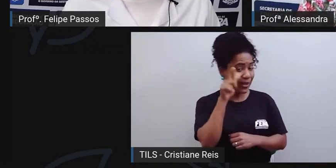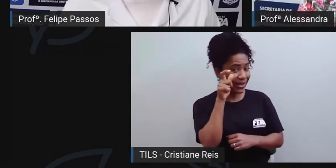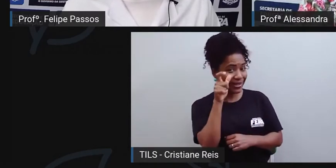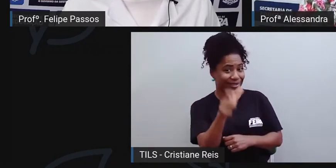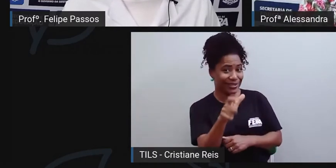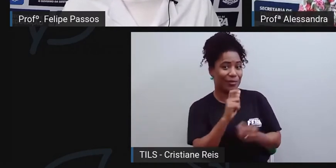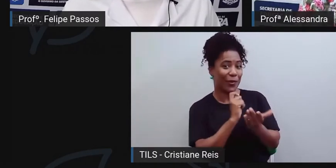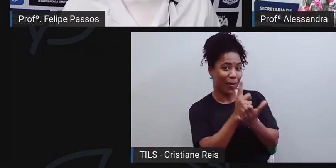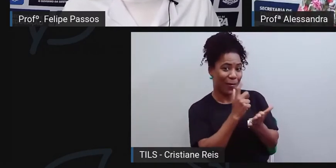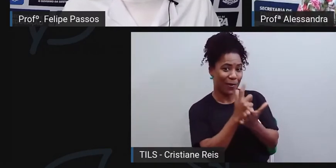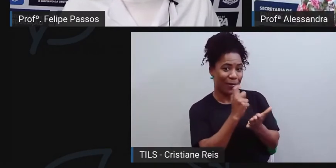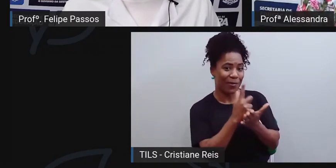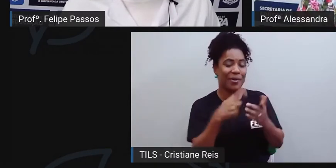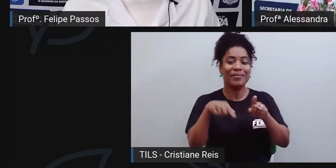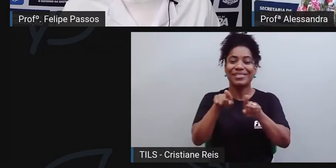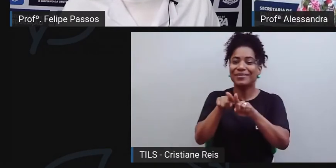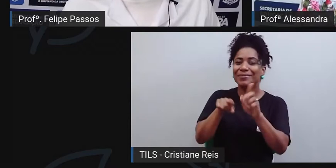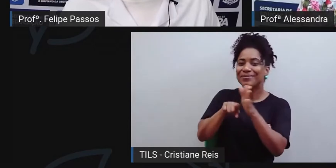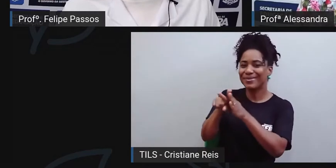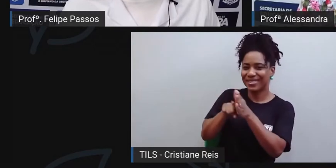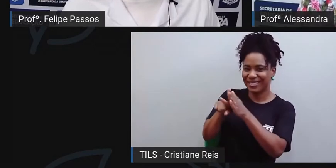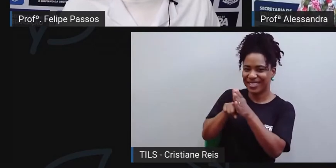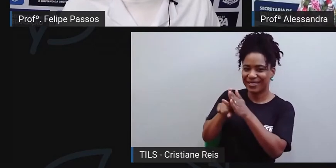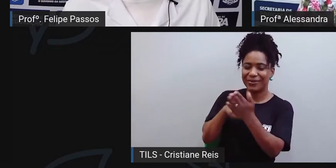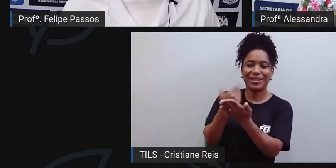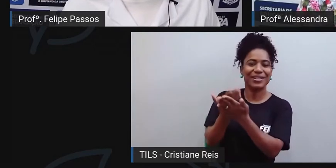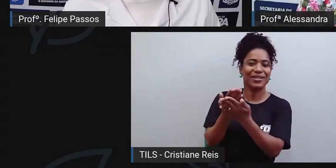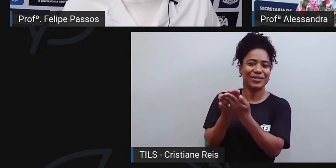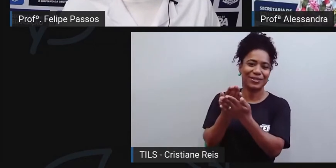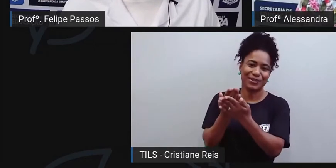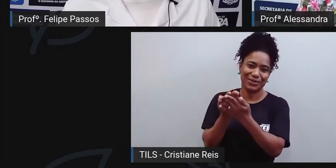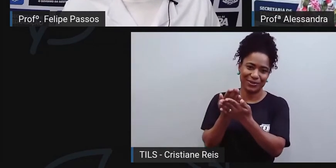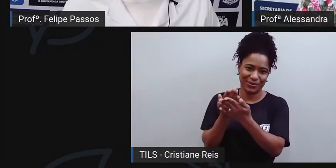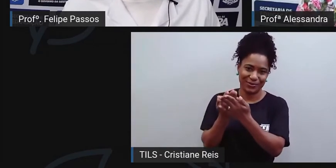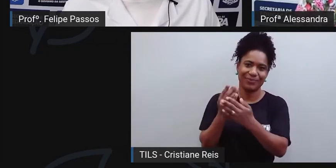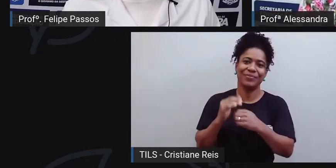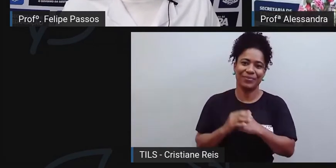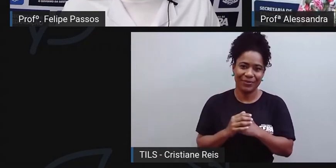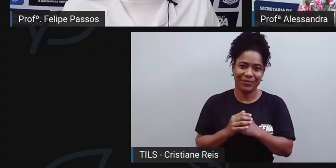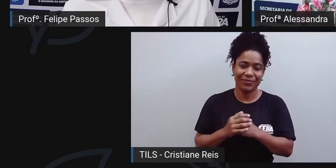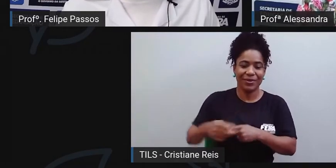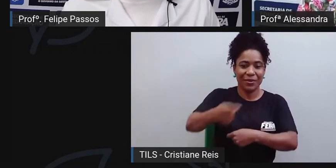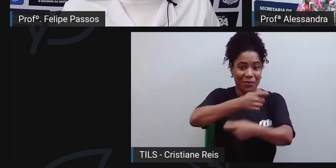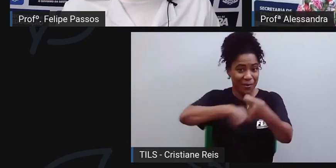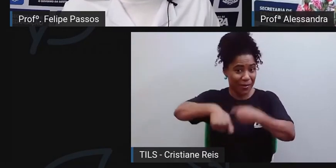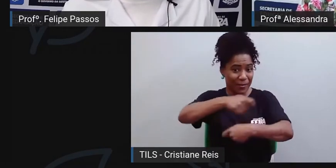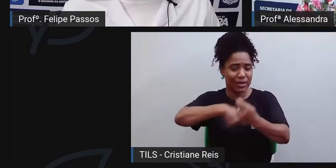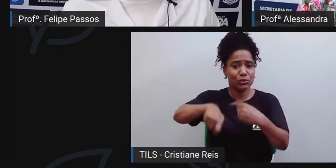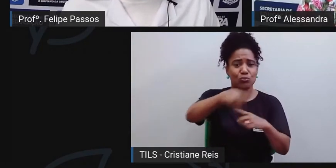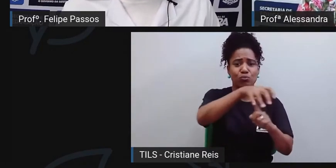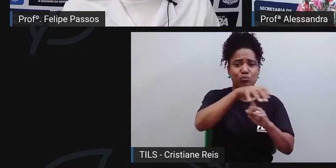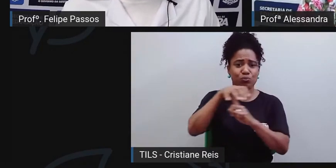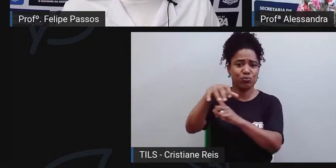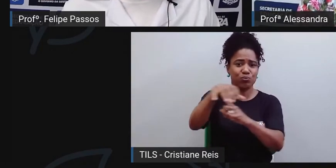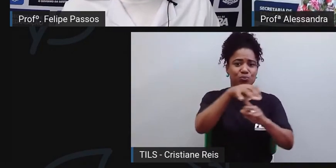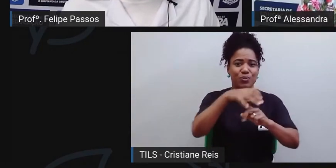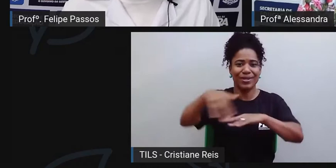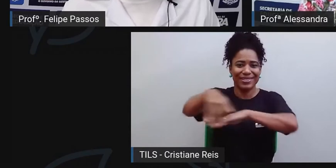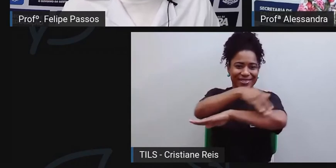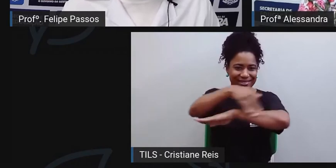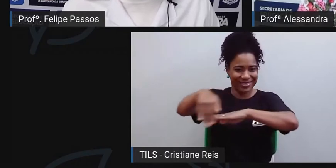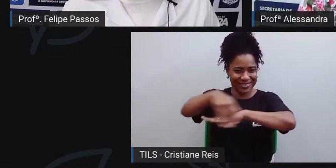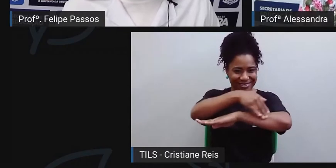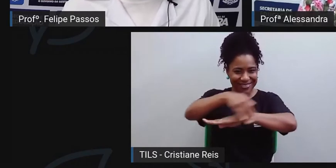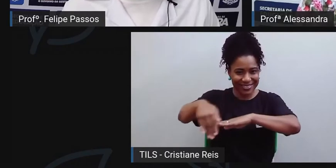como uma pessoa que pesquisa, resolvi estudar o comércio, né? O comércio de rua e uma das vertentes